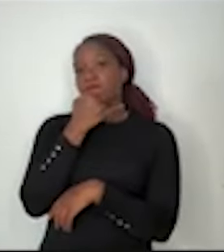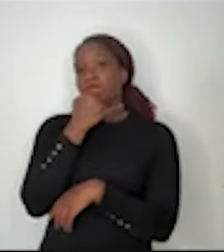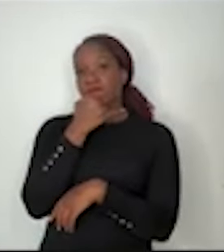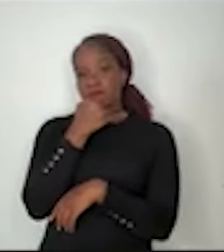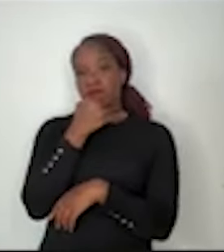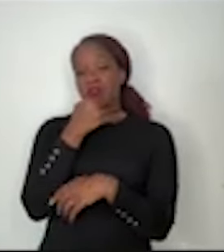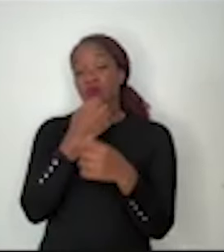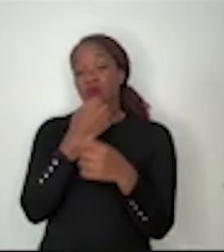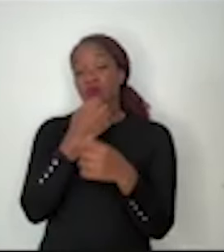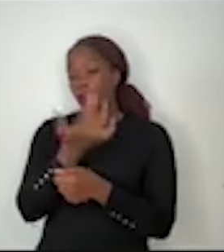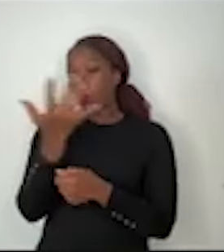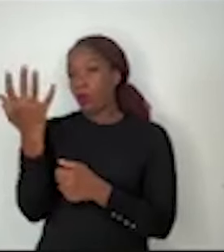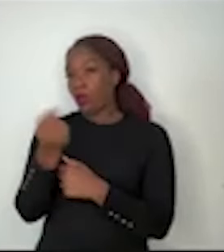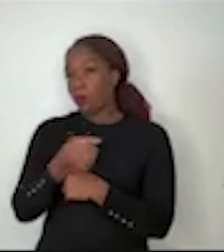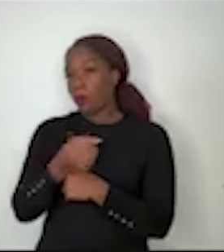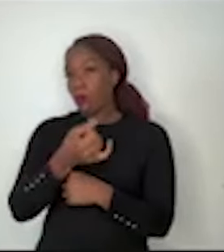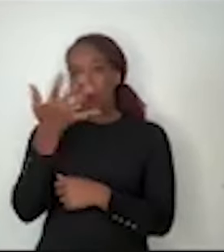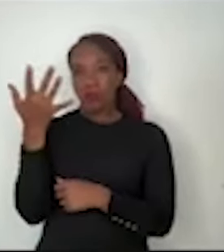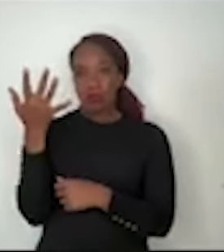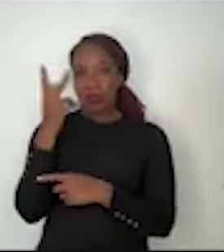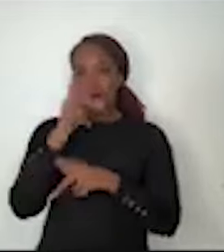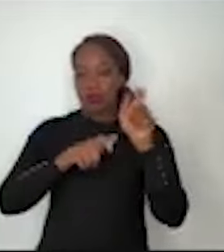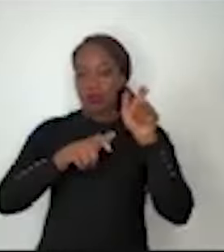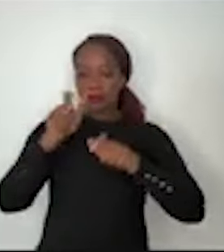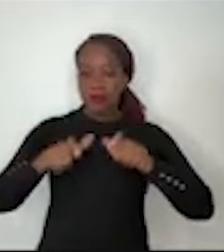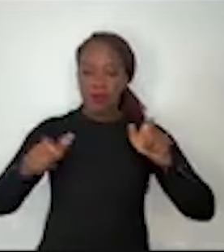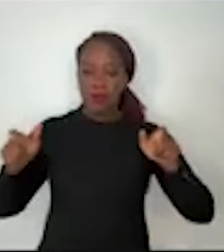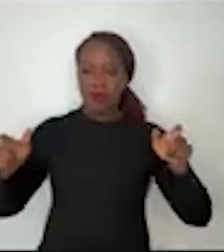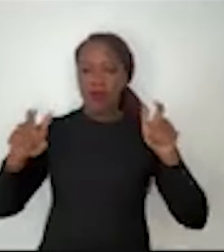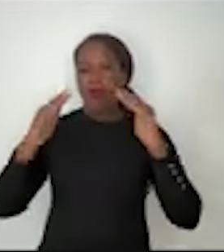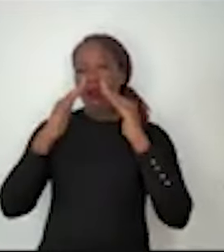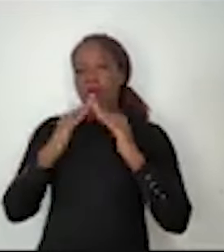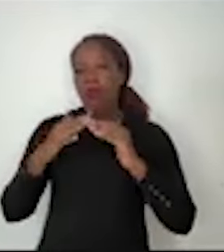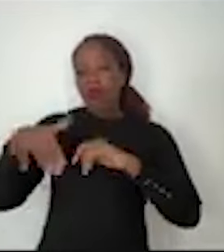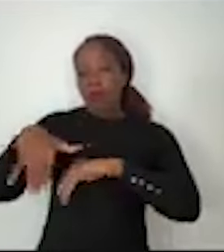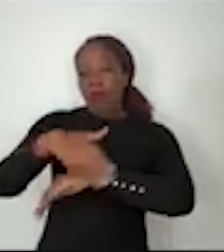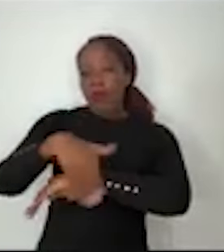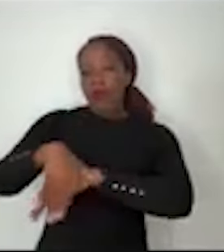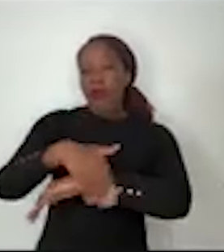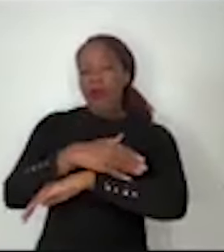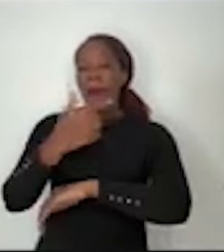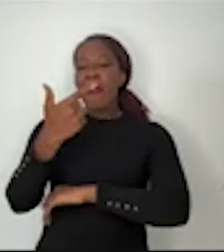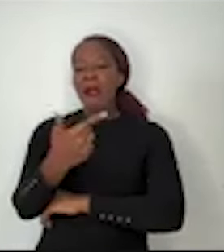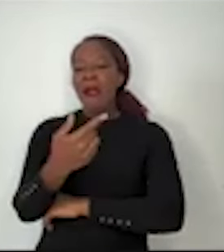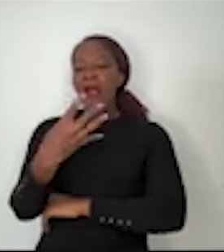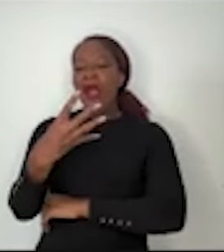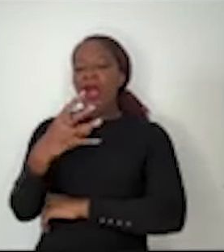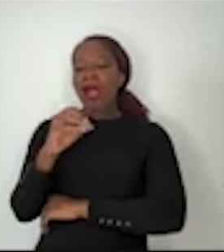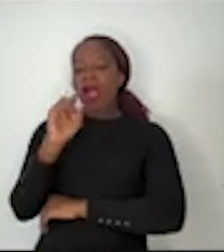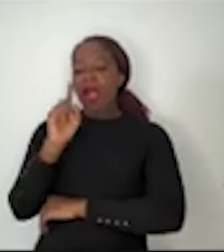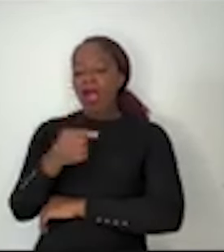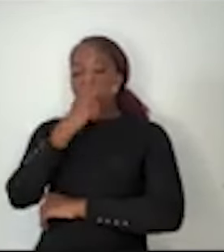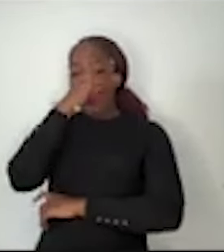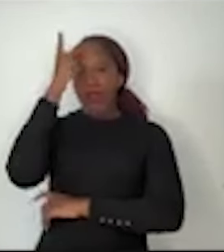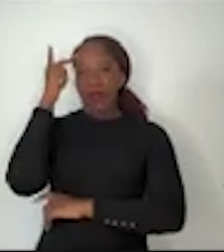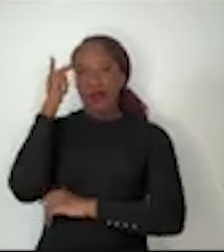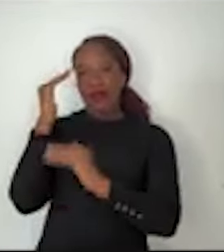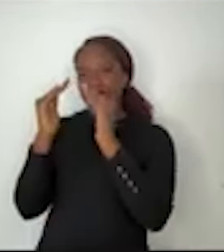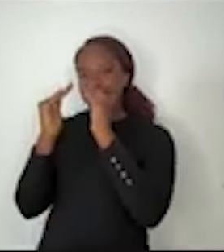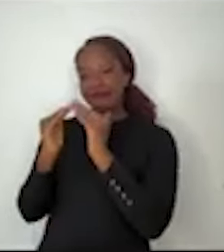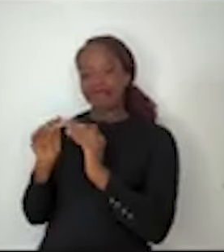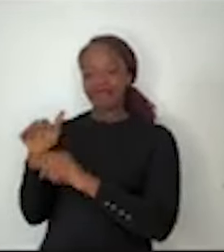de pessoas em situação de rua. 240 mil pessoas vivendo nessa situação.